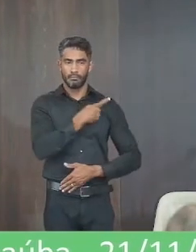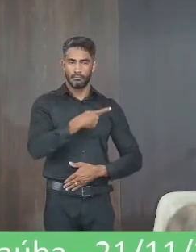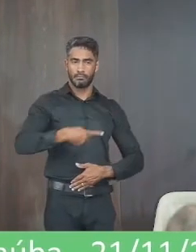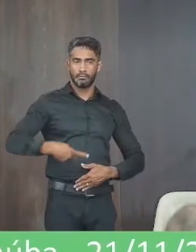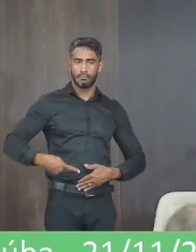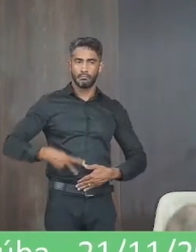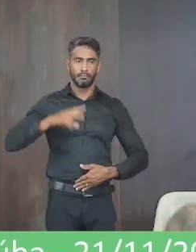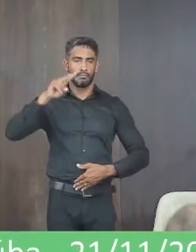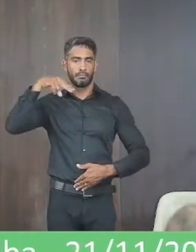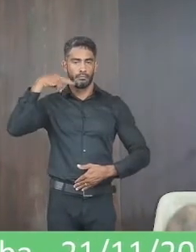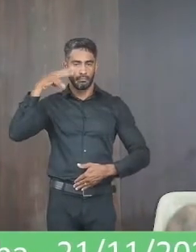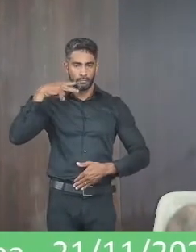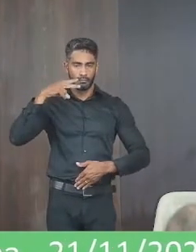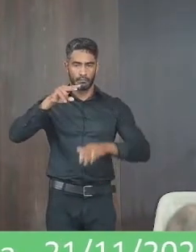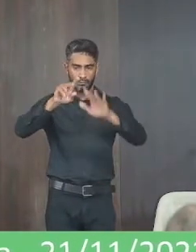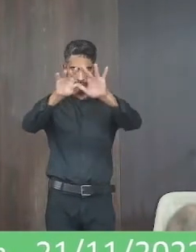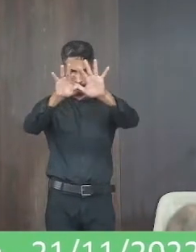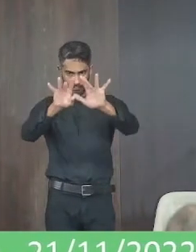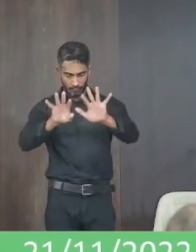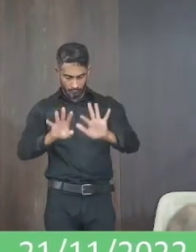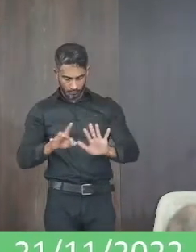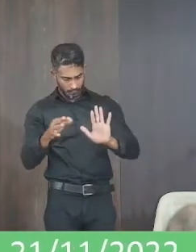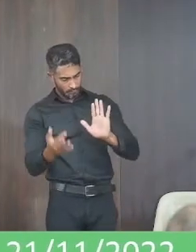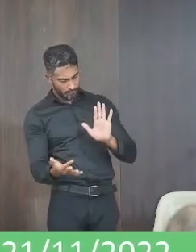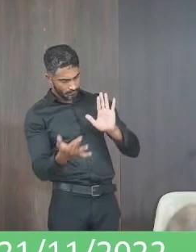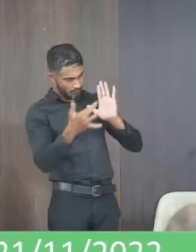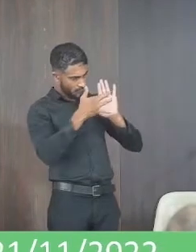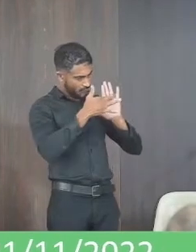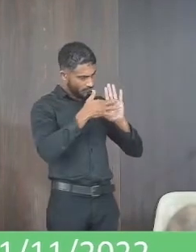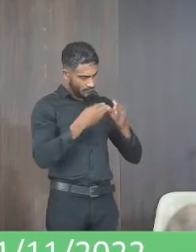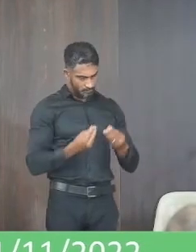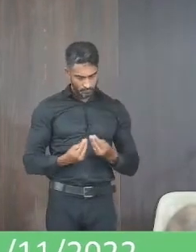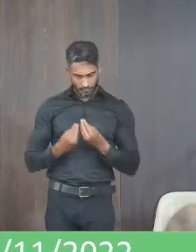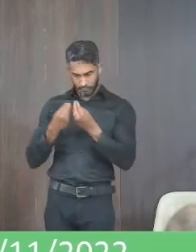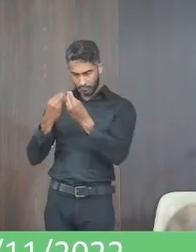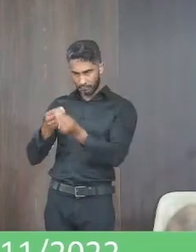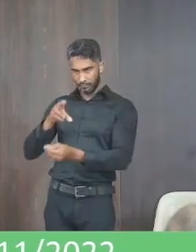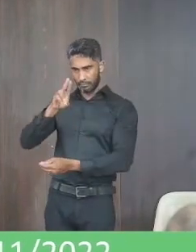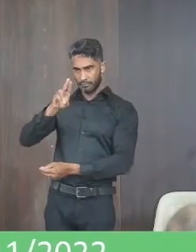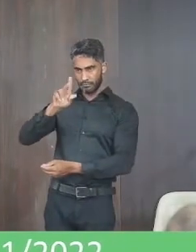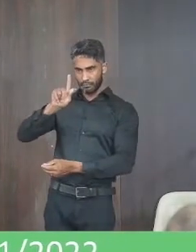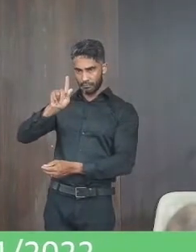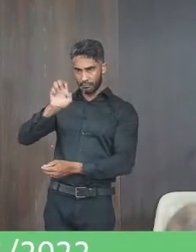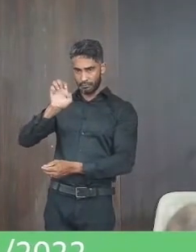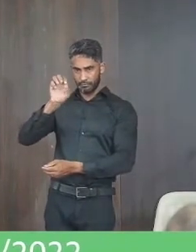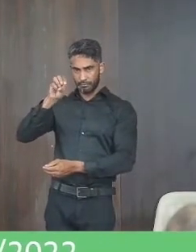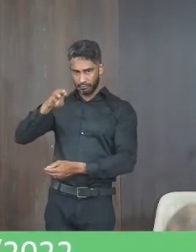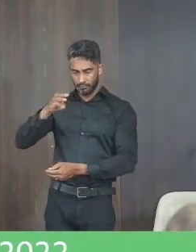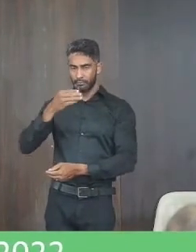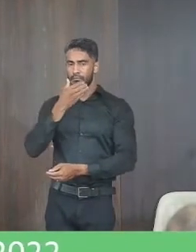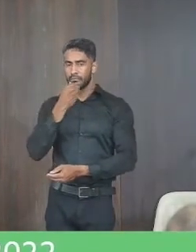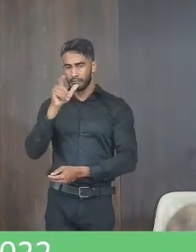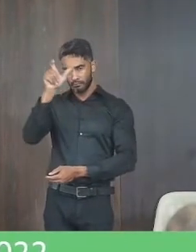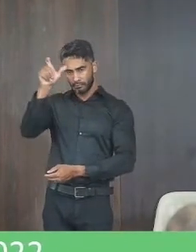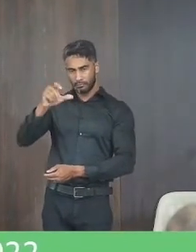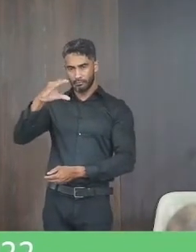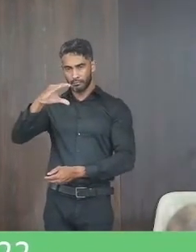presidente o vereador que subscreve vem na forma regimental requerer que seja encaminhado o ofício ao GEM na pessoa do senhor Kaique Medeiros